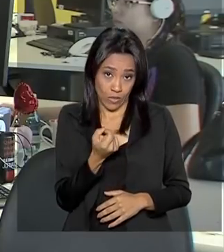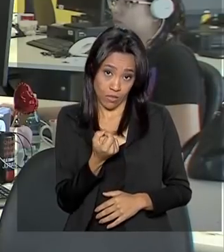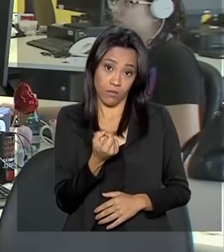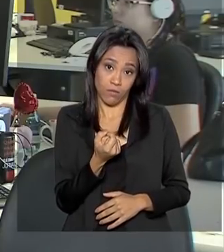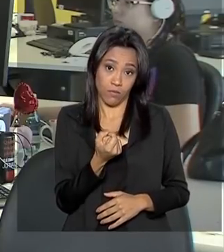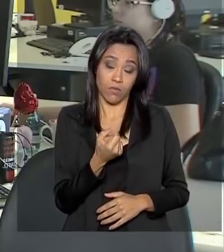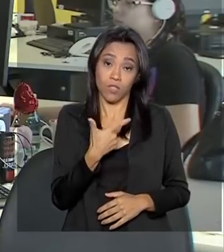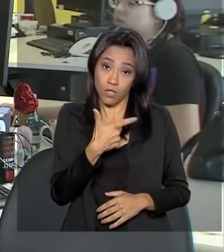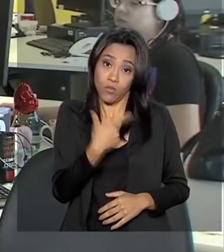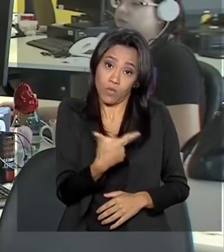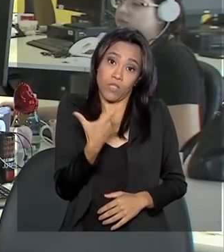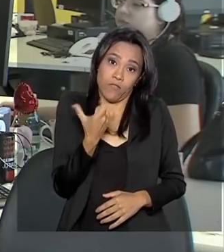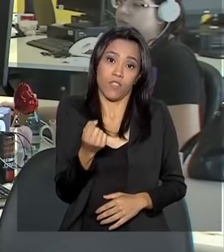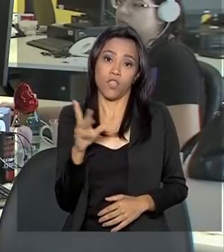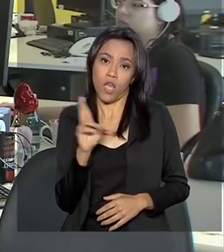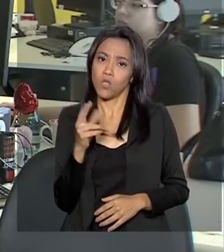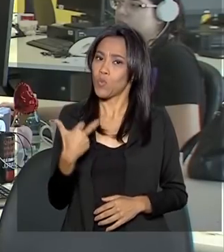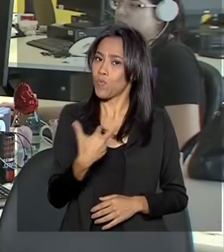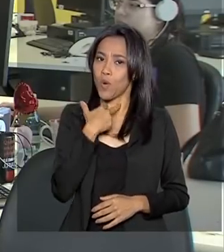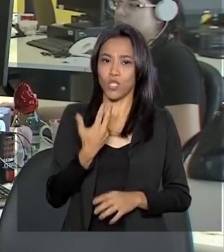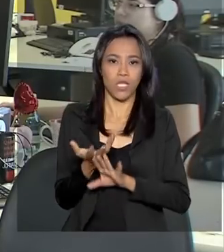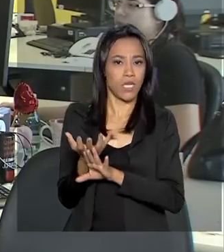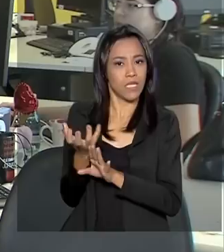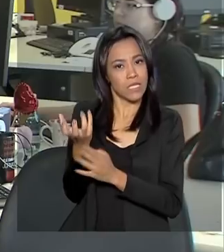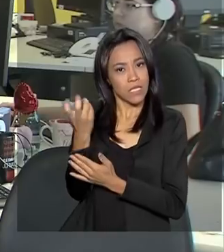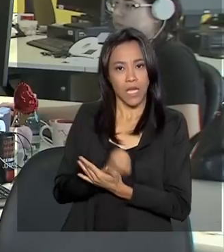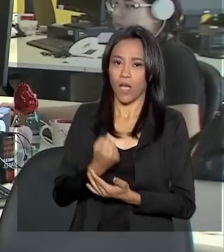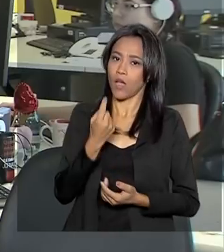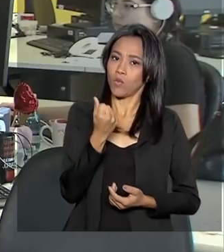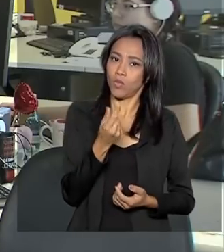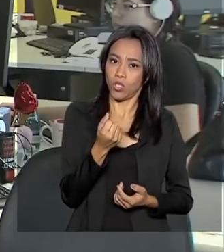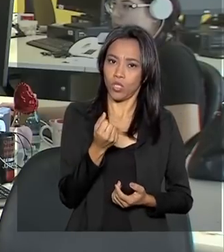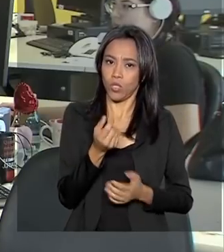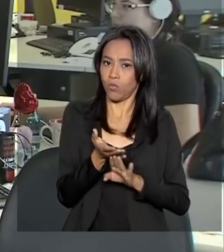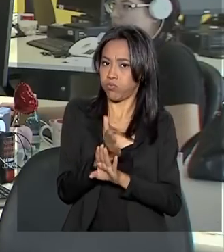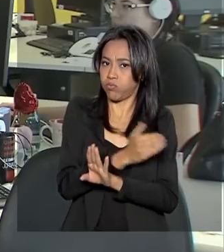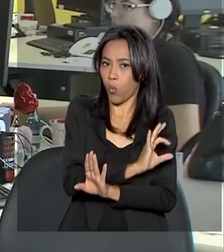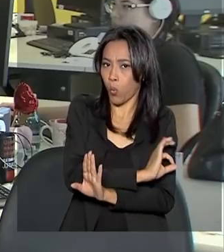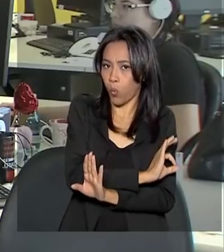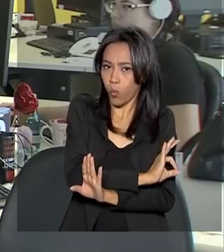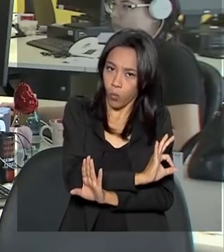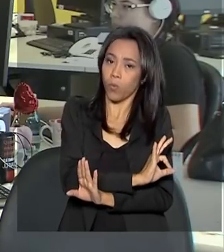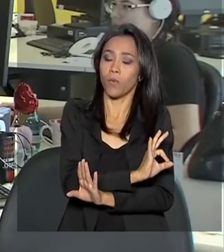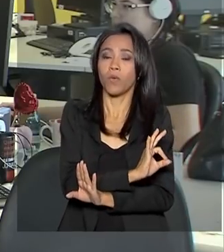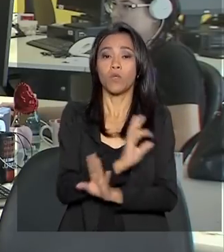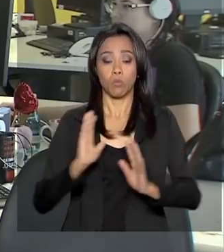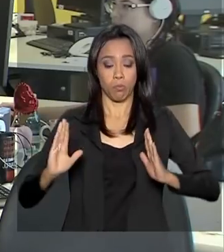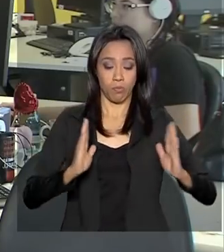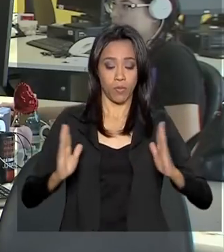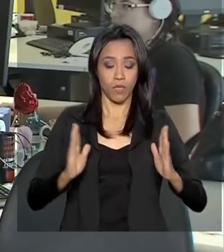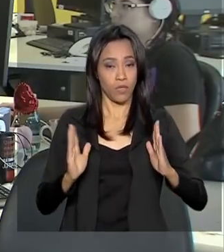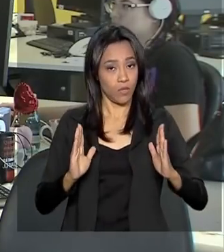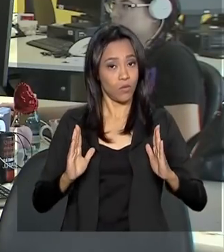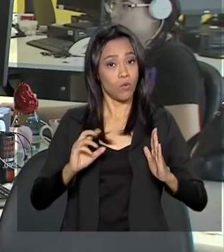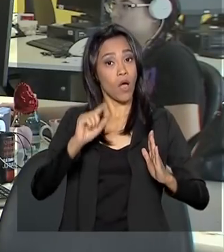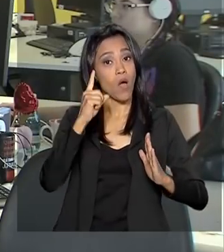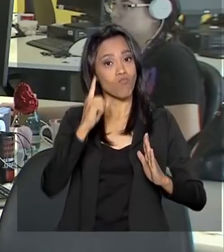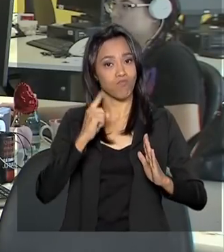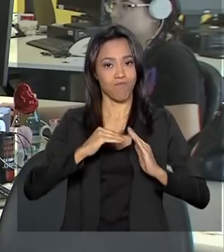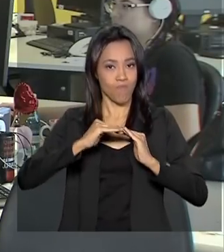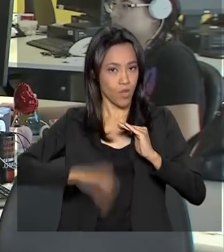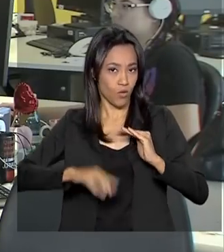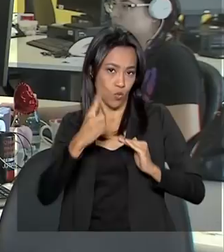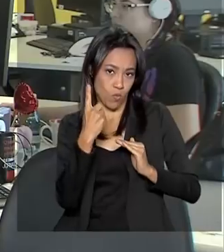trabalhador não pode ter realizado o saque do fundo por situação de emergência ou estado de calamidade pública em período inferior a um ano.